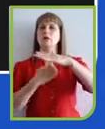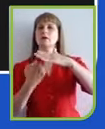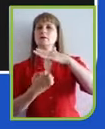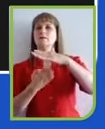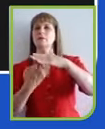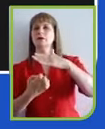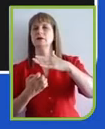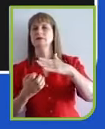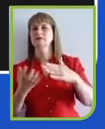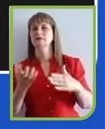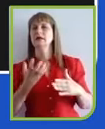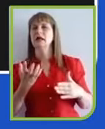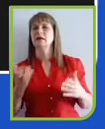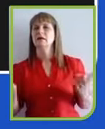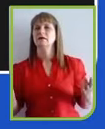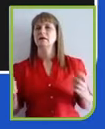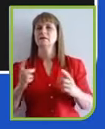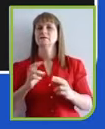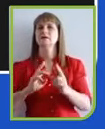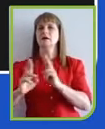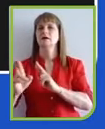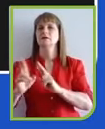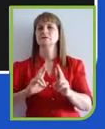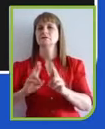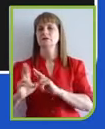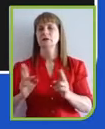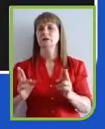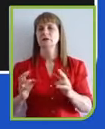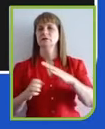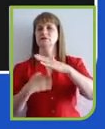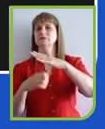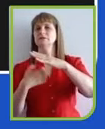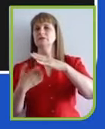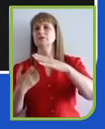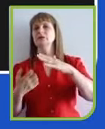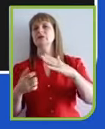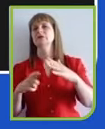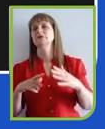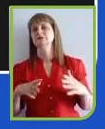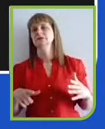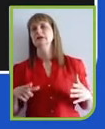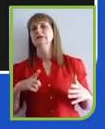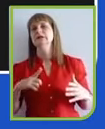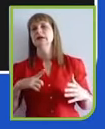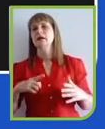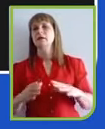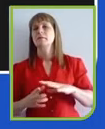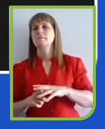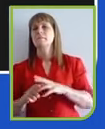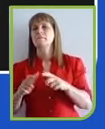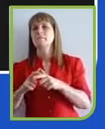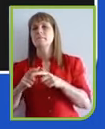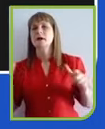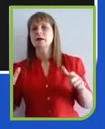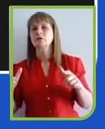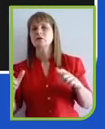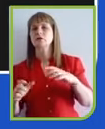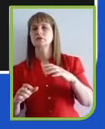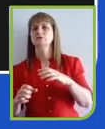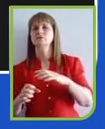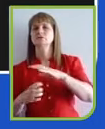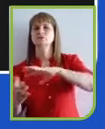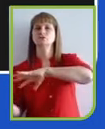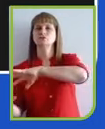relacionar. E essas empresas são as mais sustentáveis. São empresas que agem como um cidadão